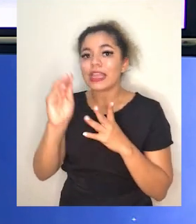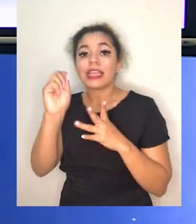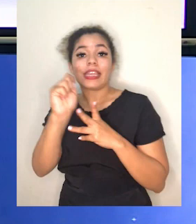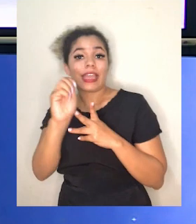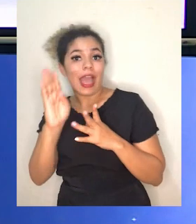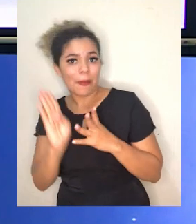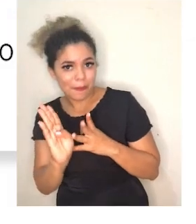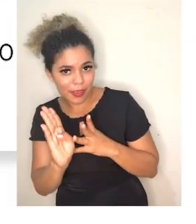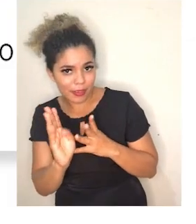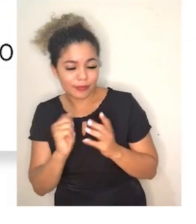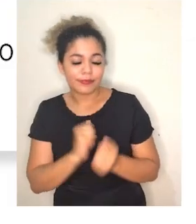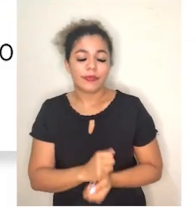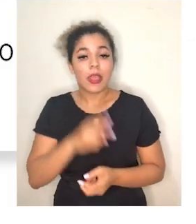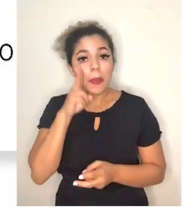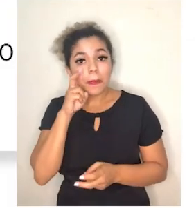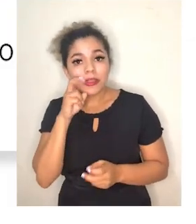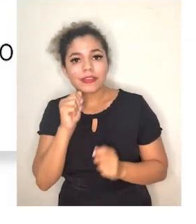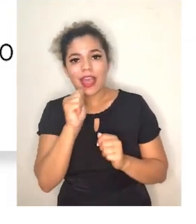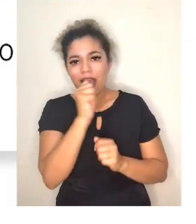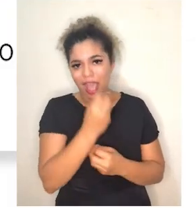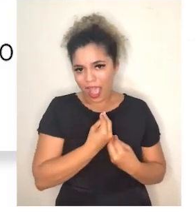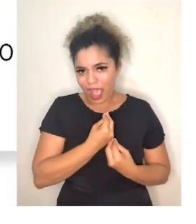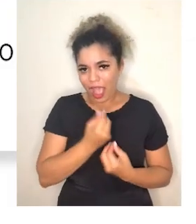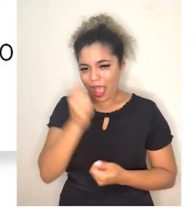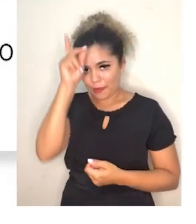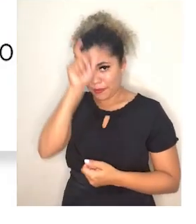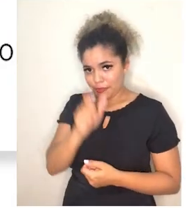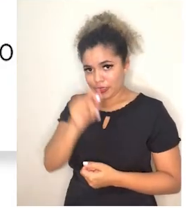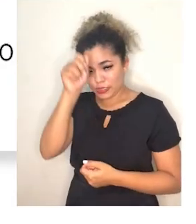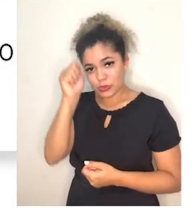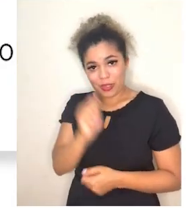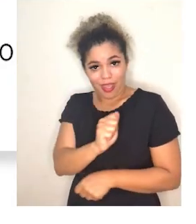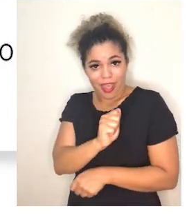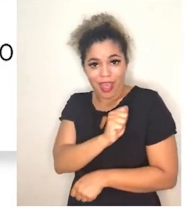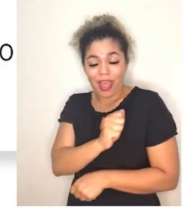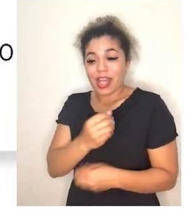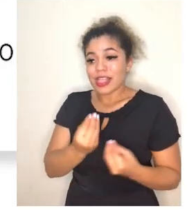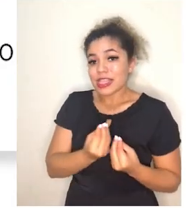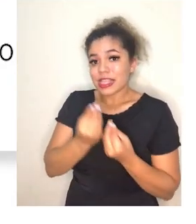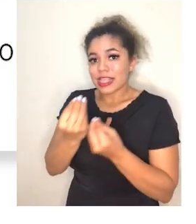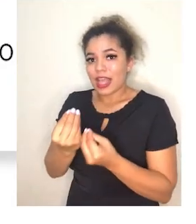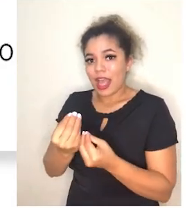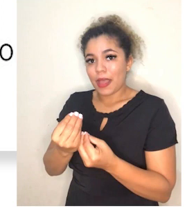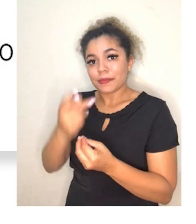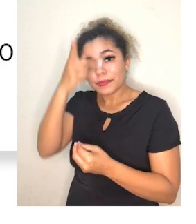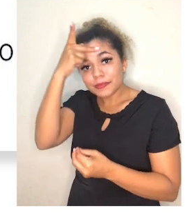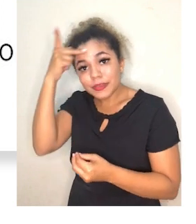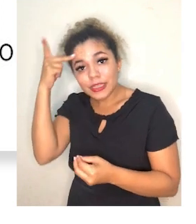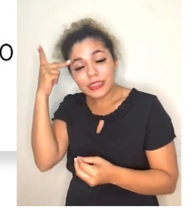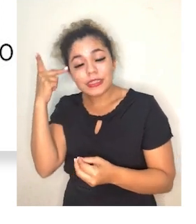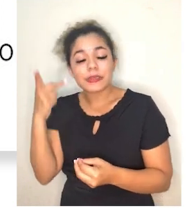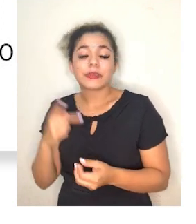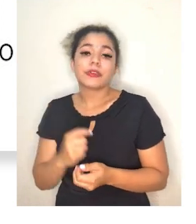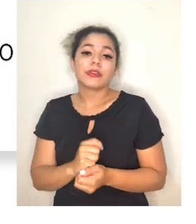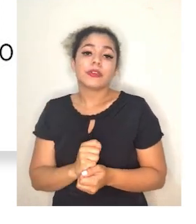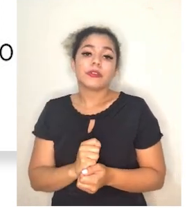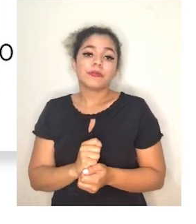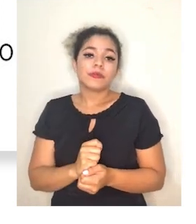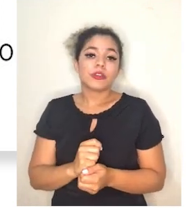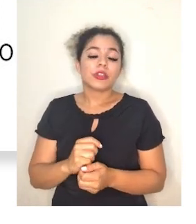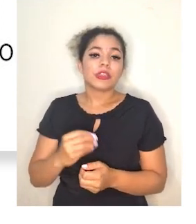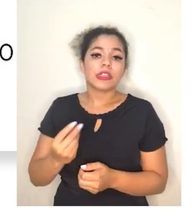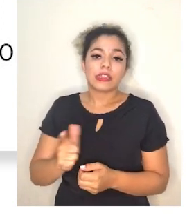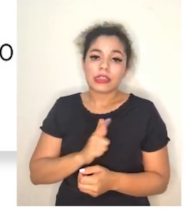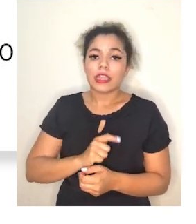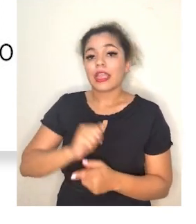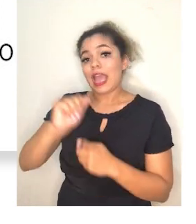Observe a imagem. A sendo doador, ele doa para o receptor, o recebedor, que é